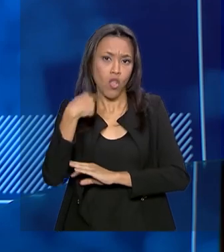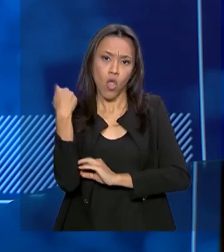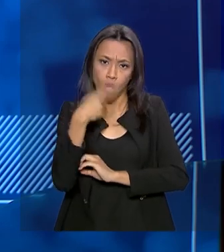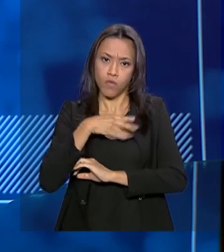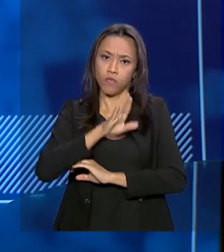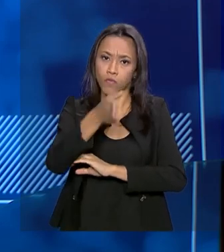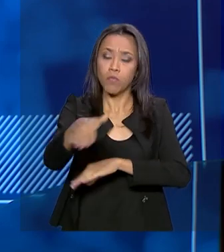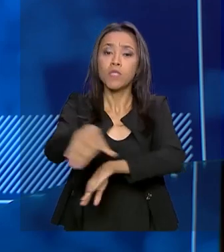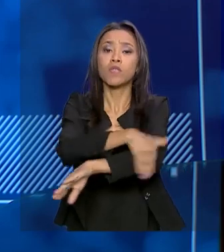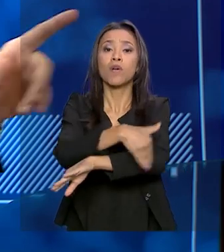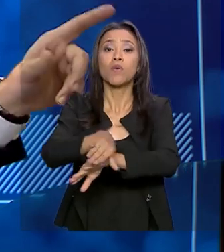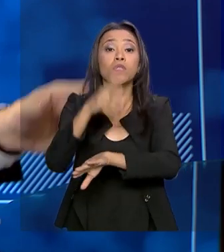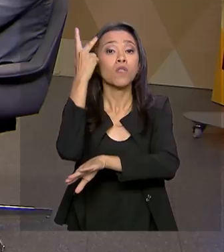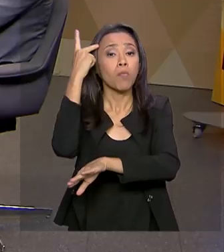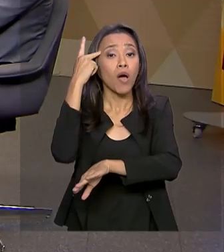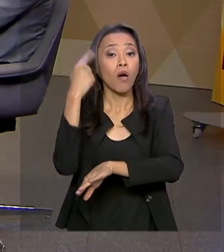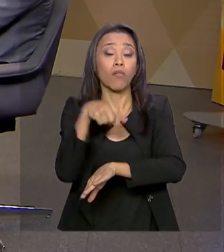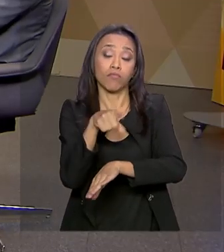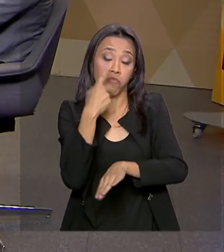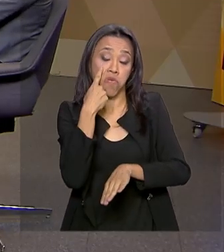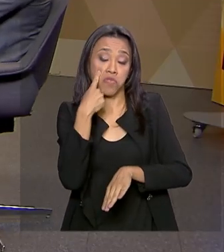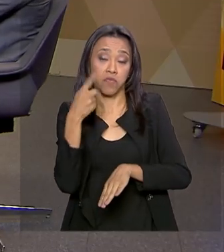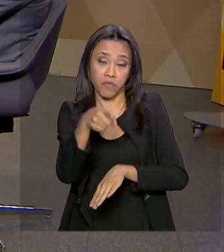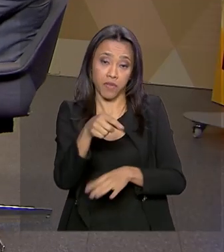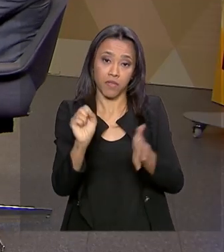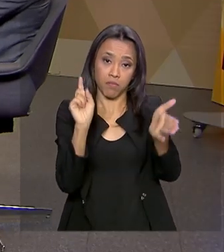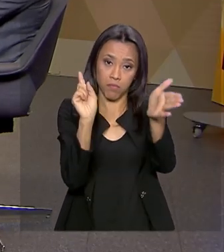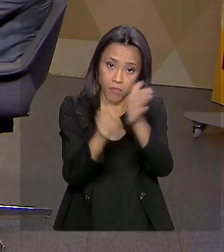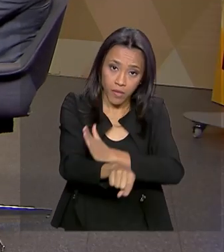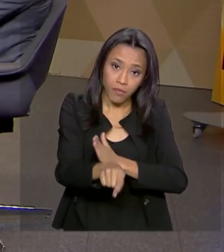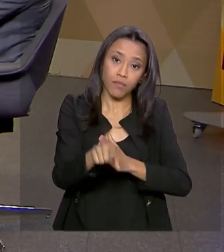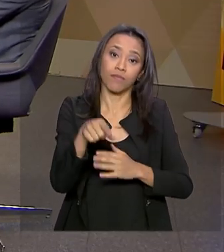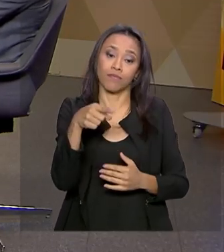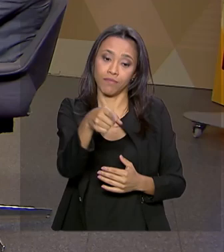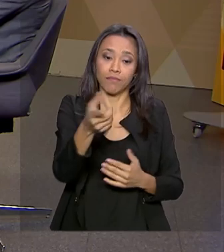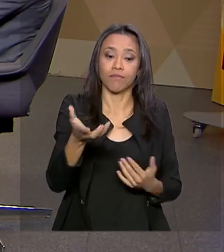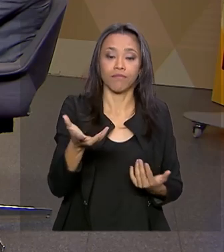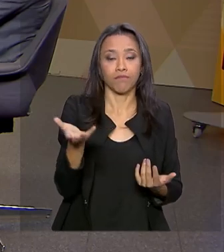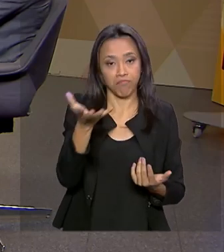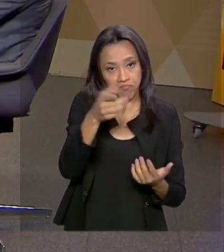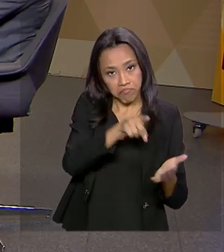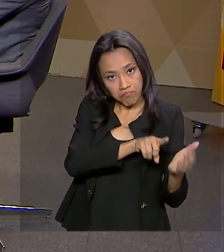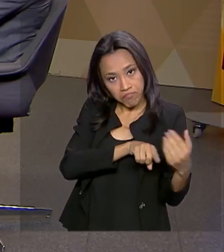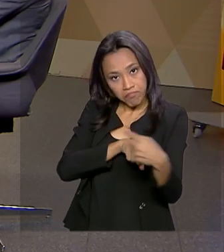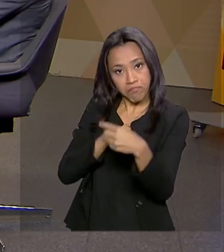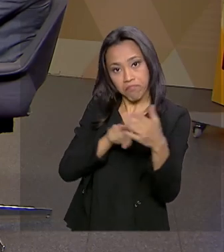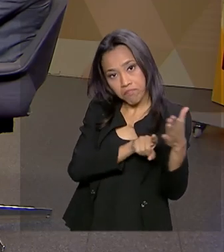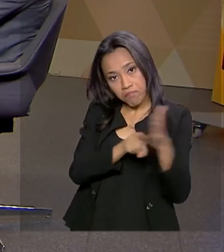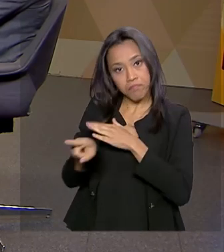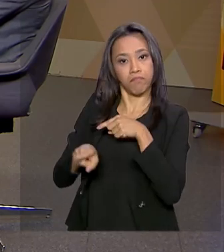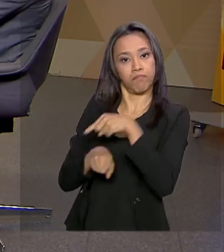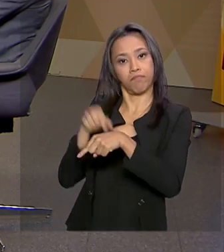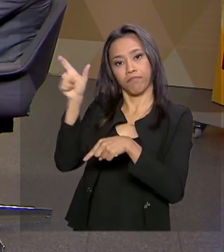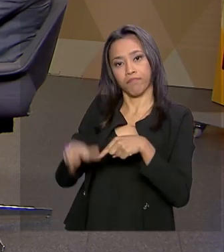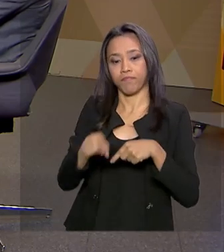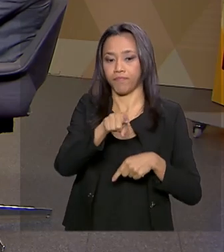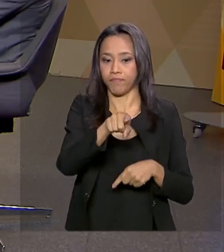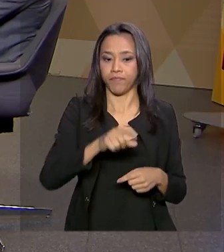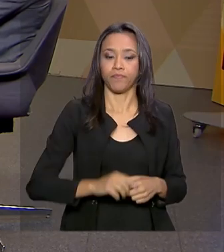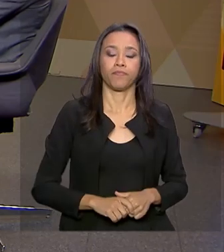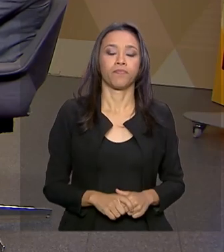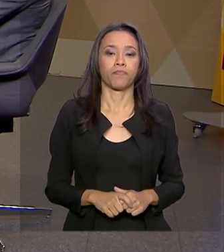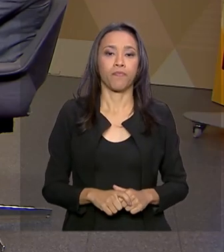de São Paulo e ouvimos estudantes. Vamos ver o que o primeiro tem a perguntar ao senhor. É o Gustavo Rastelato.